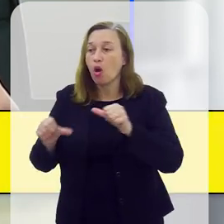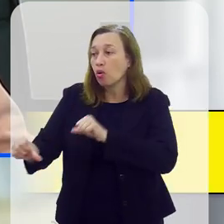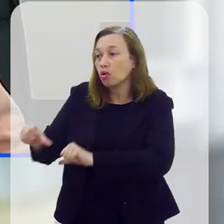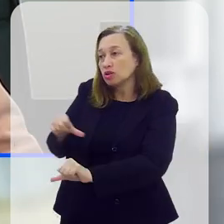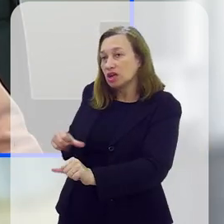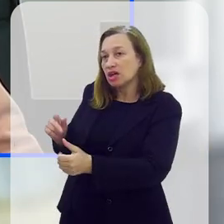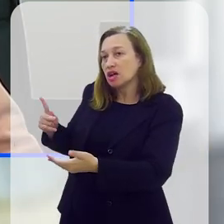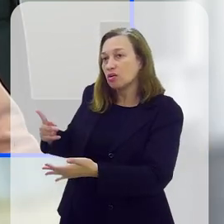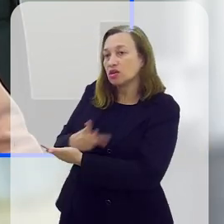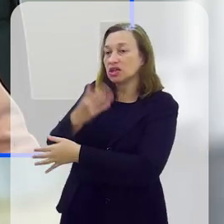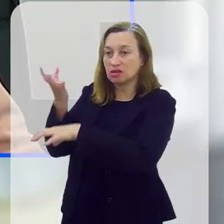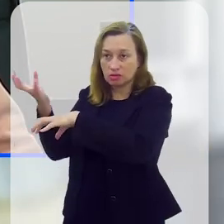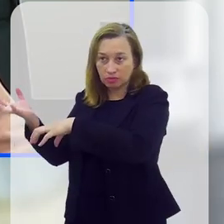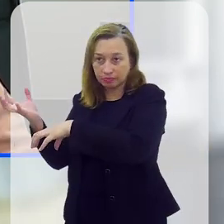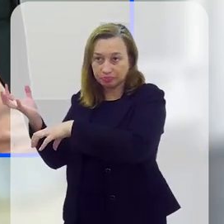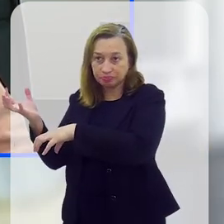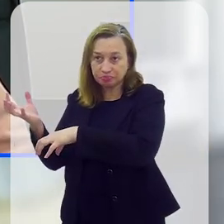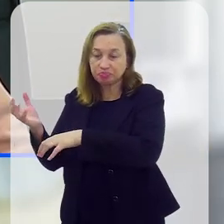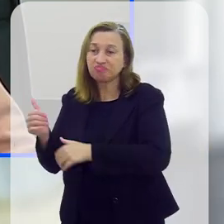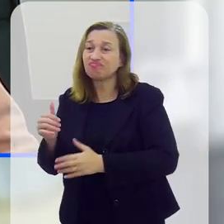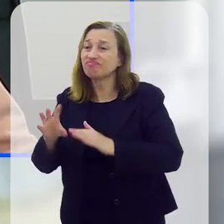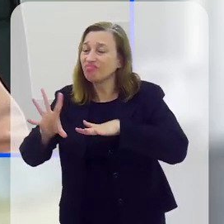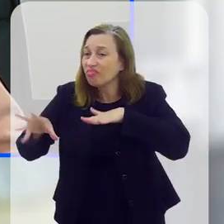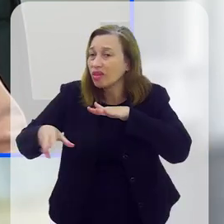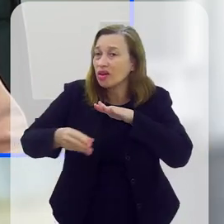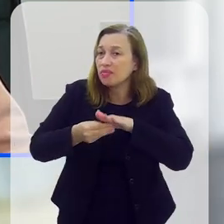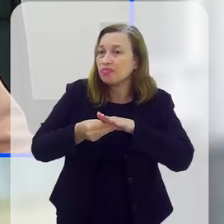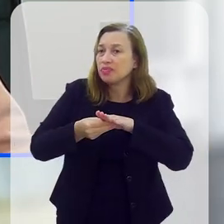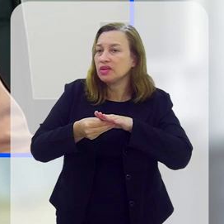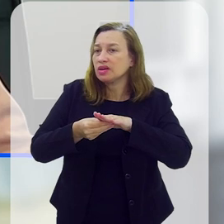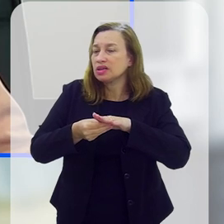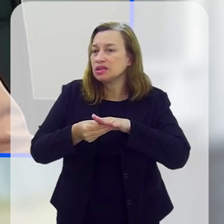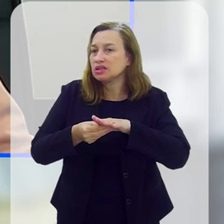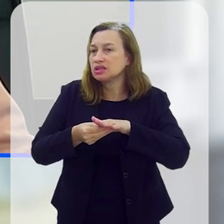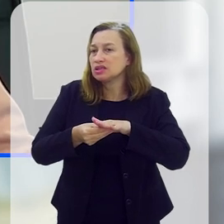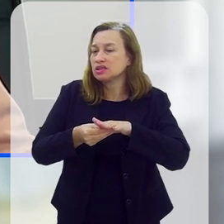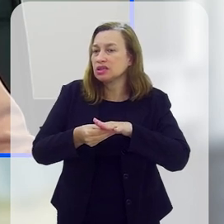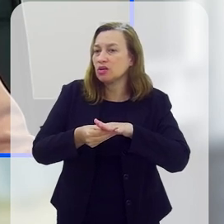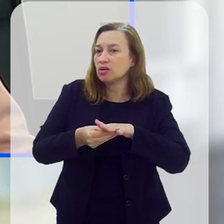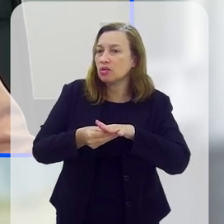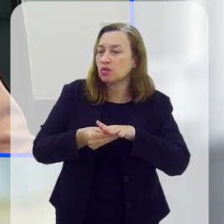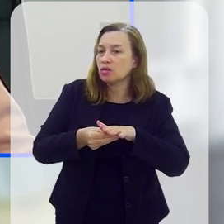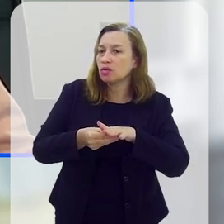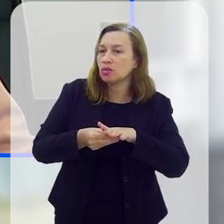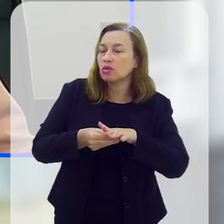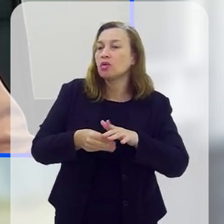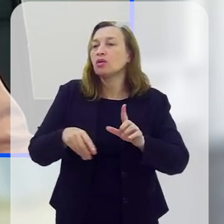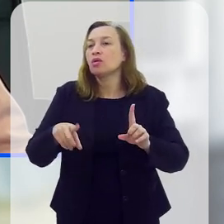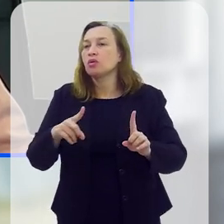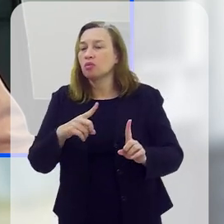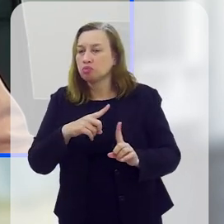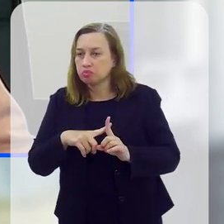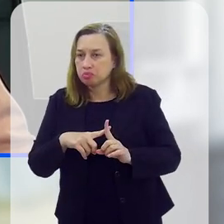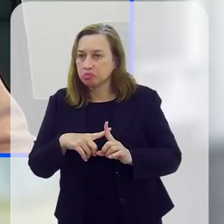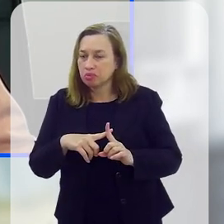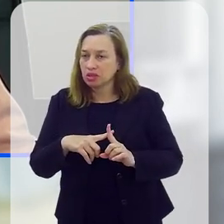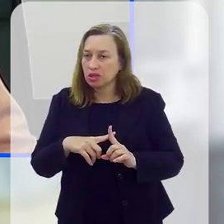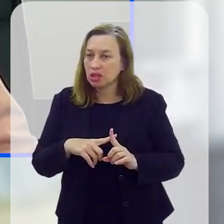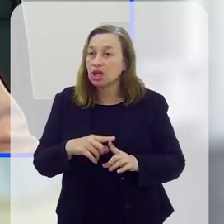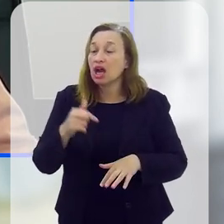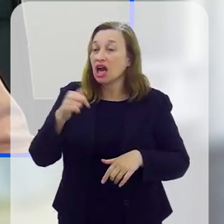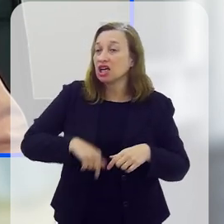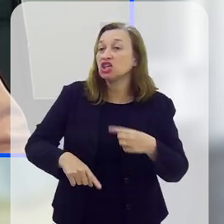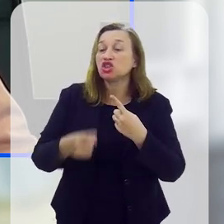porque, ao contrário do que acontece no Congresso Nacional, em que as emendas são impositivas, aqui na